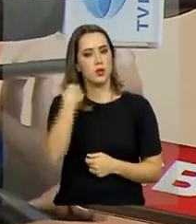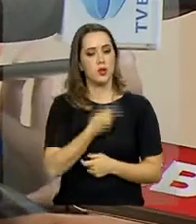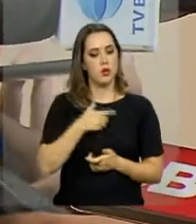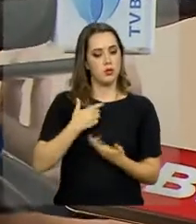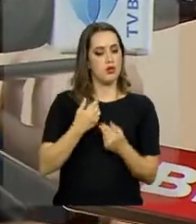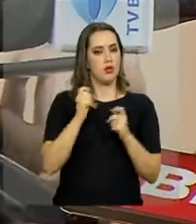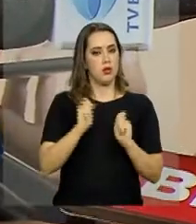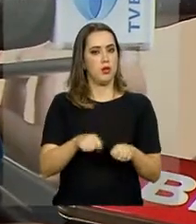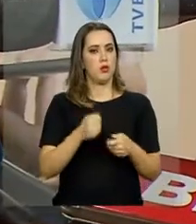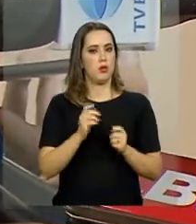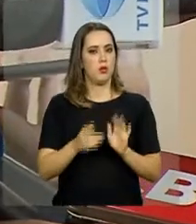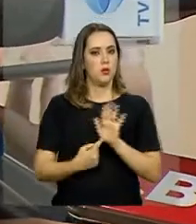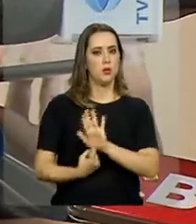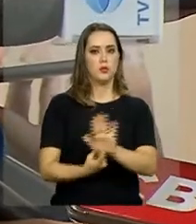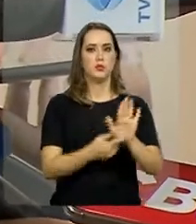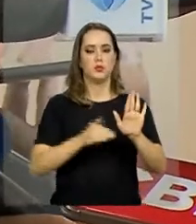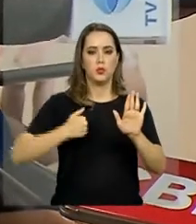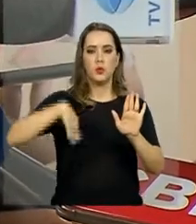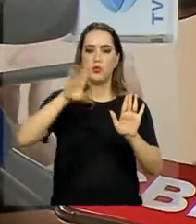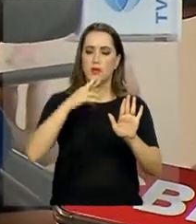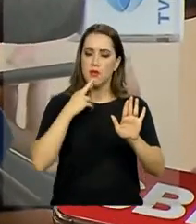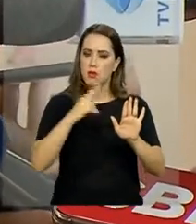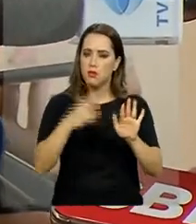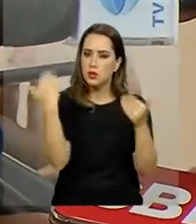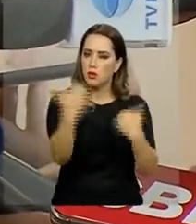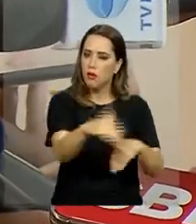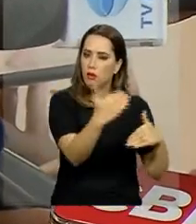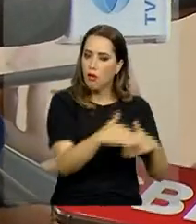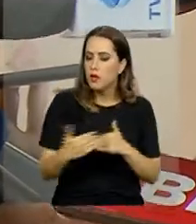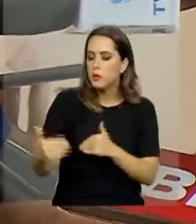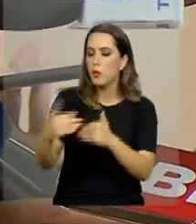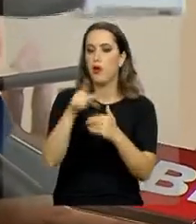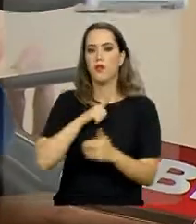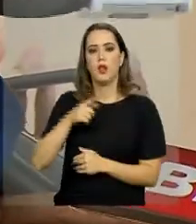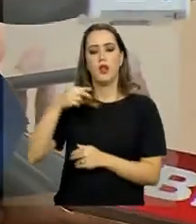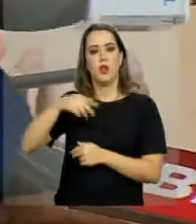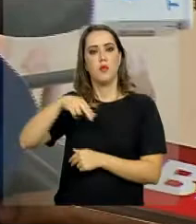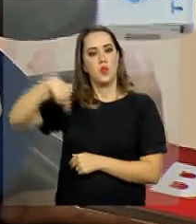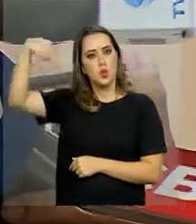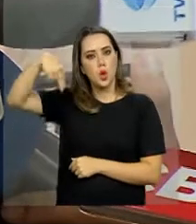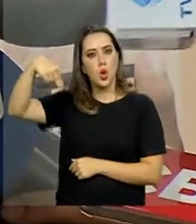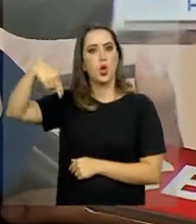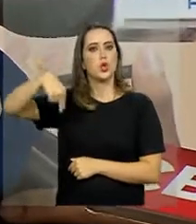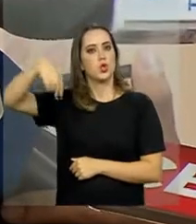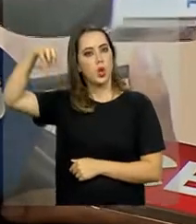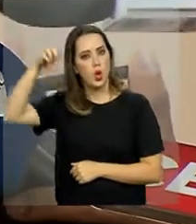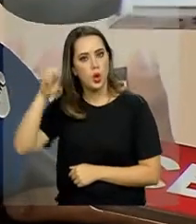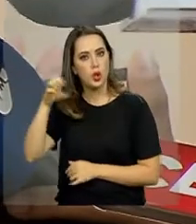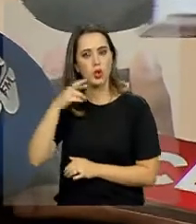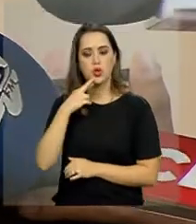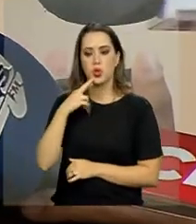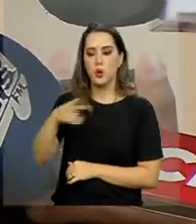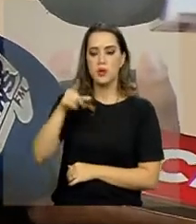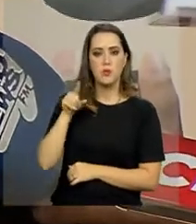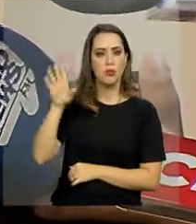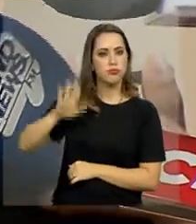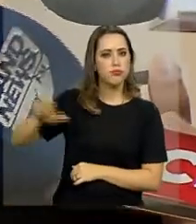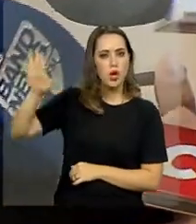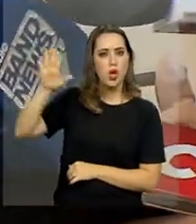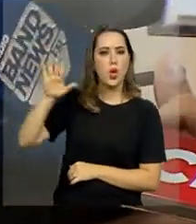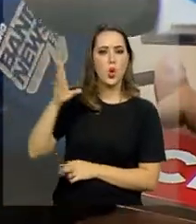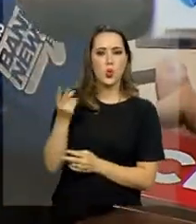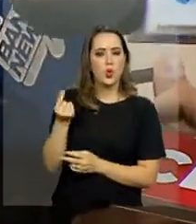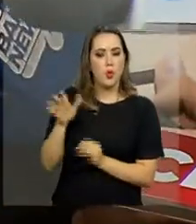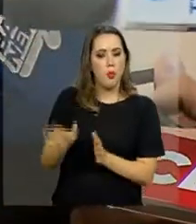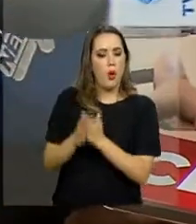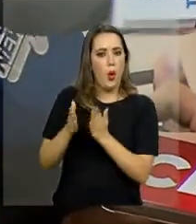elementos para demonstrar isso com o resultado das avaliações. Nós temos estados do norte e do nordeste com resultados, lá onde o índice socioeconômico é